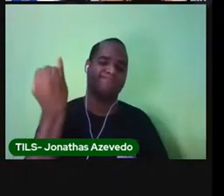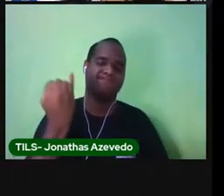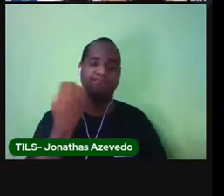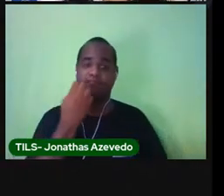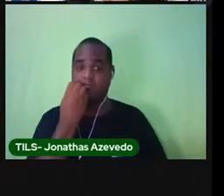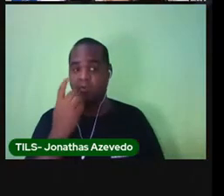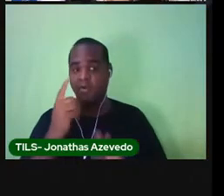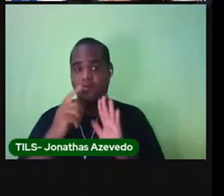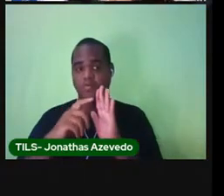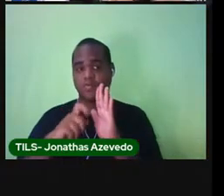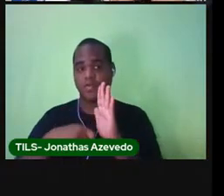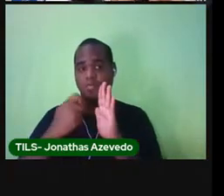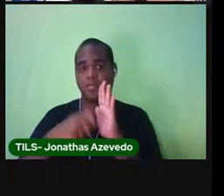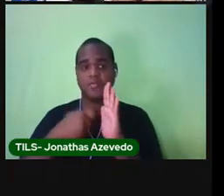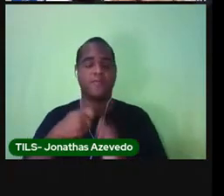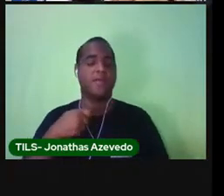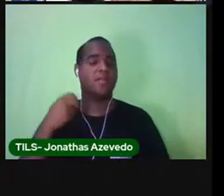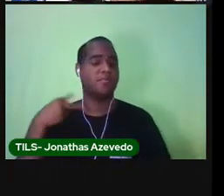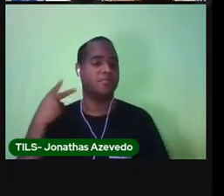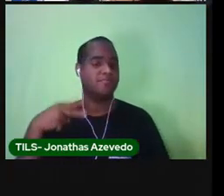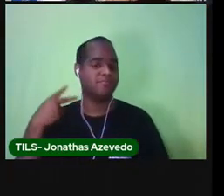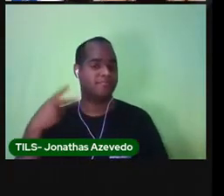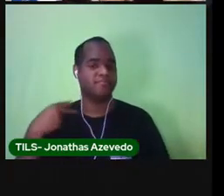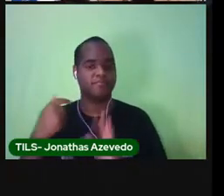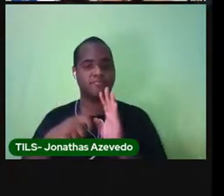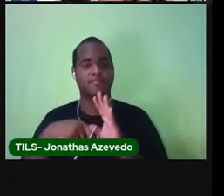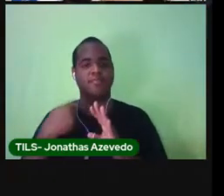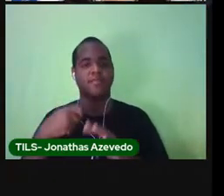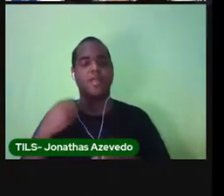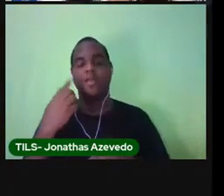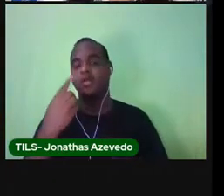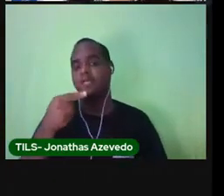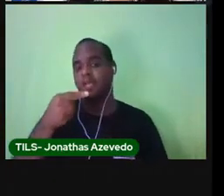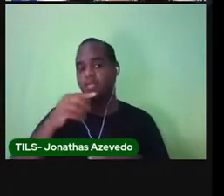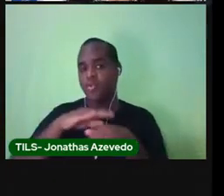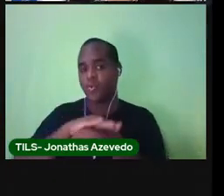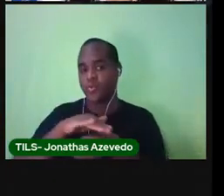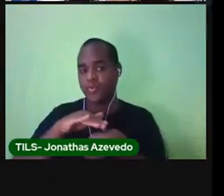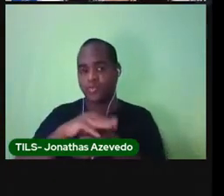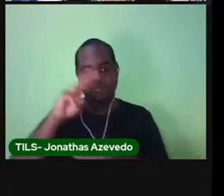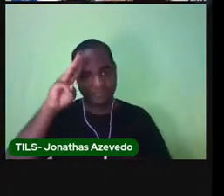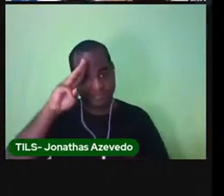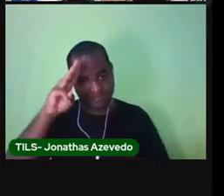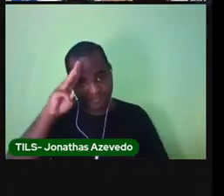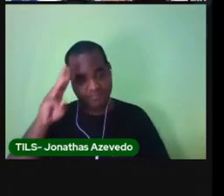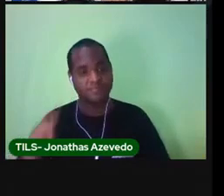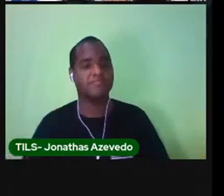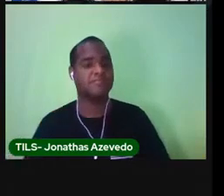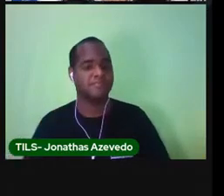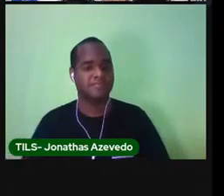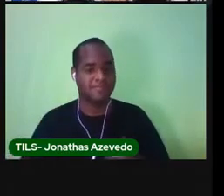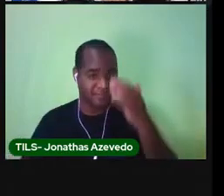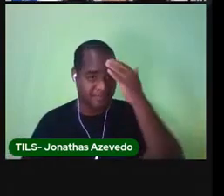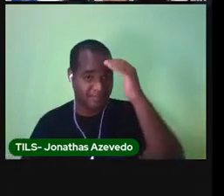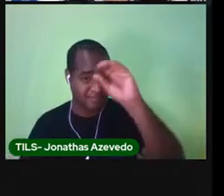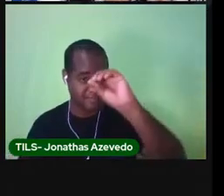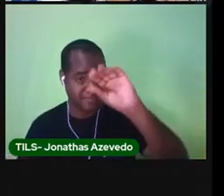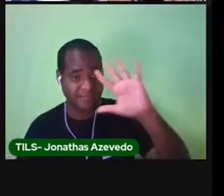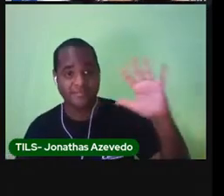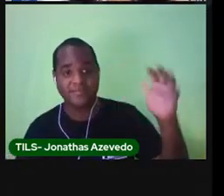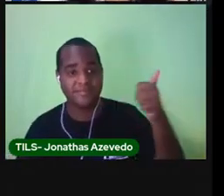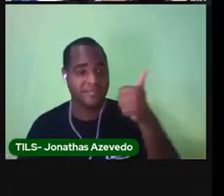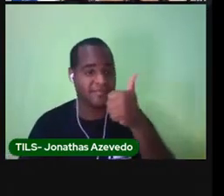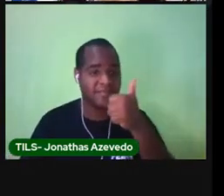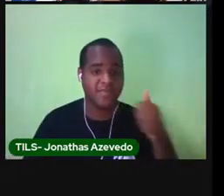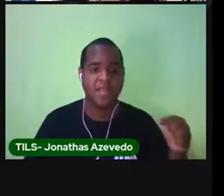Câmara Municipal, às 19h, numa terça-feira. Entendeu a finalidade